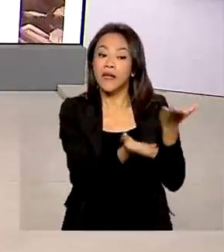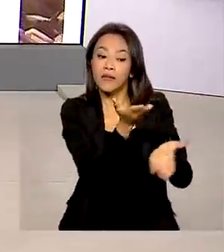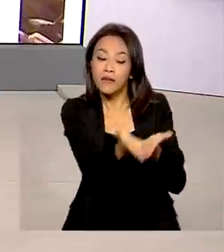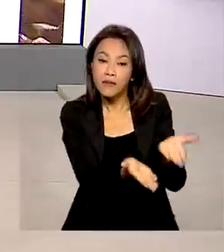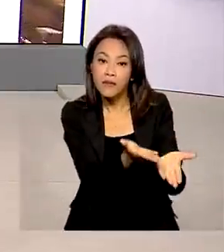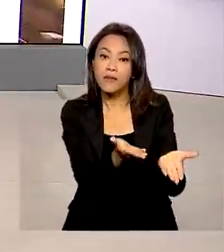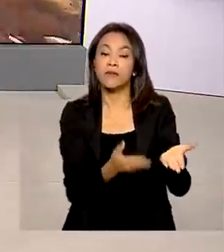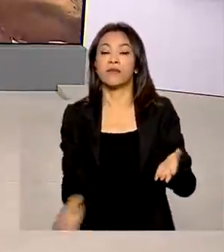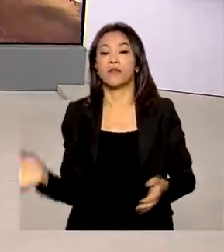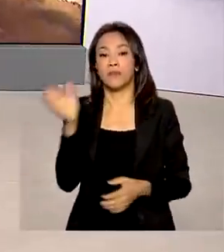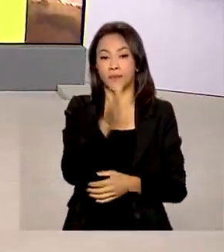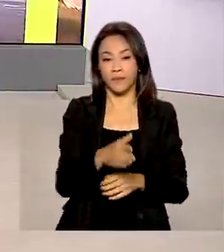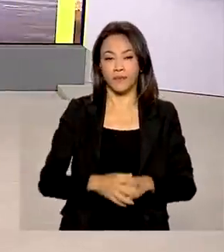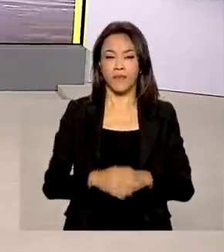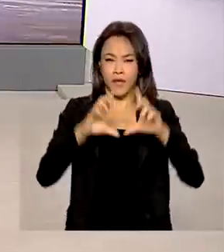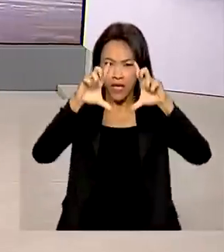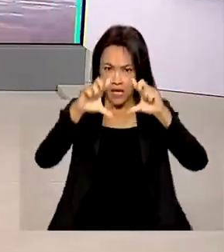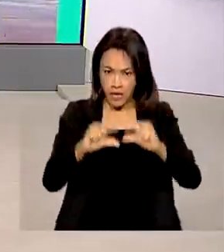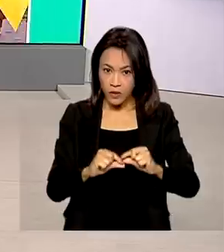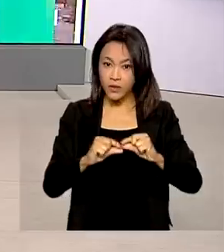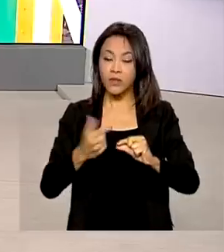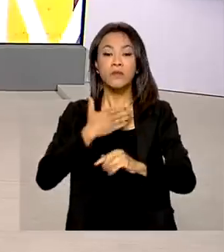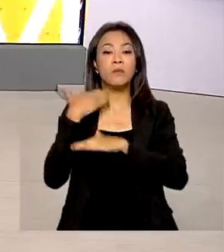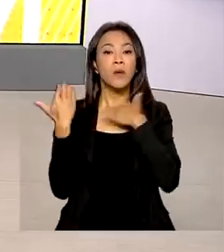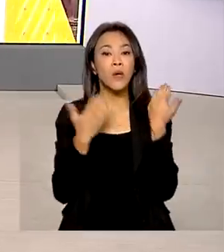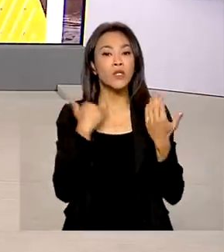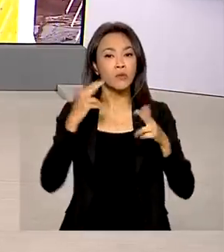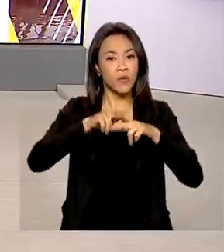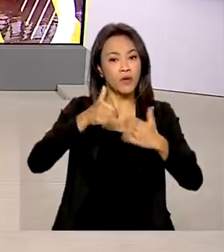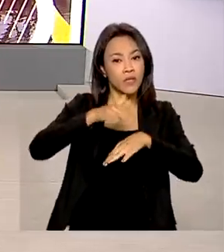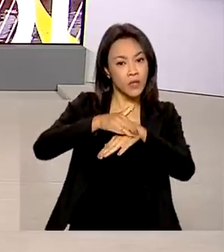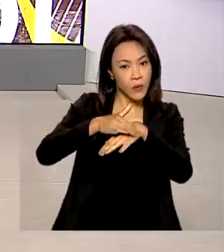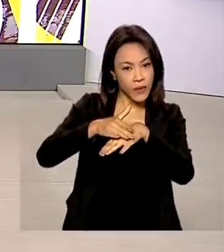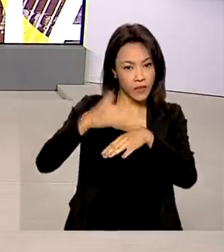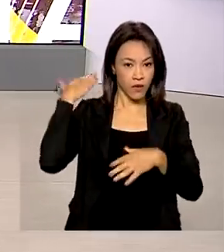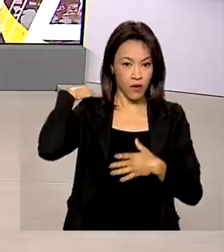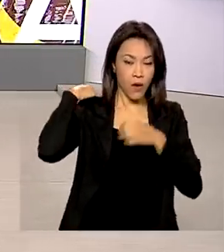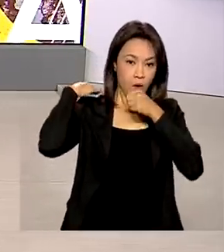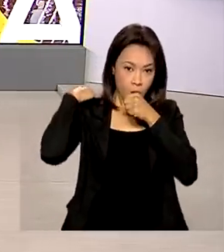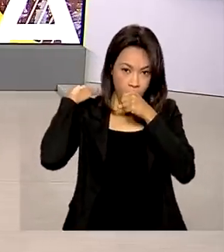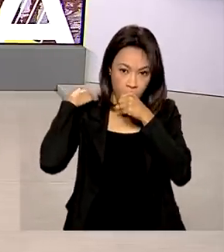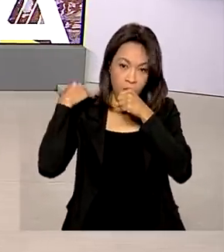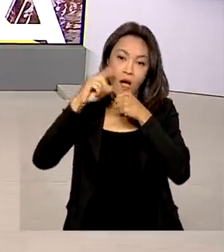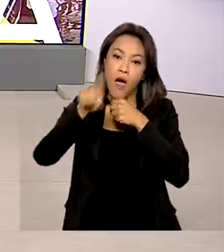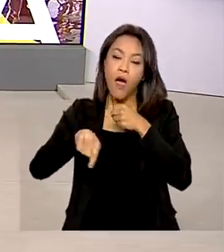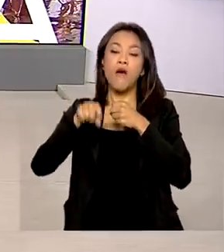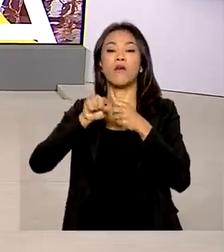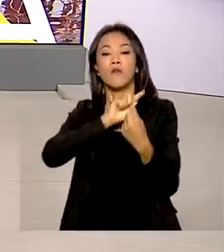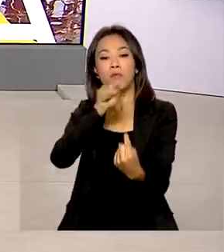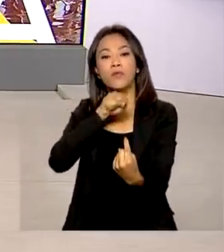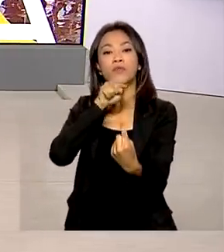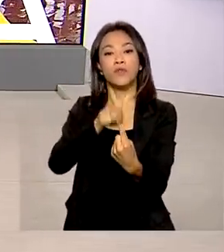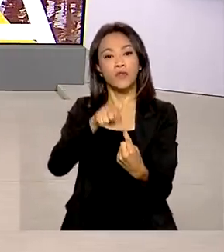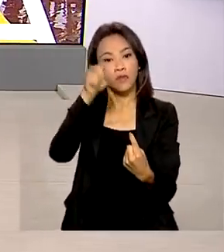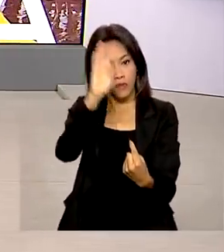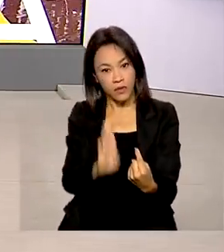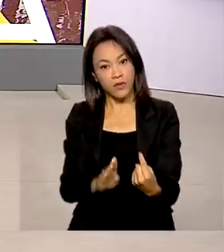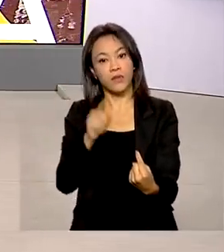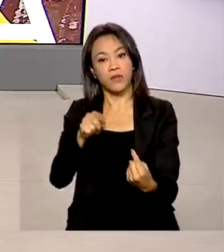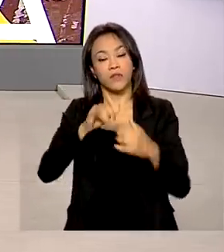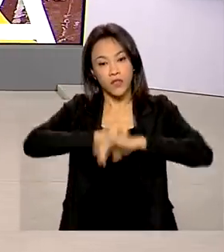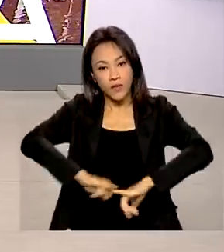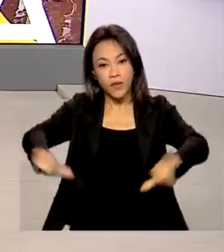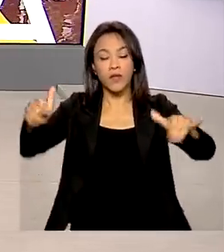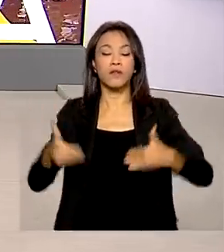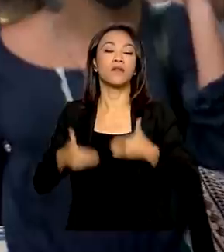Reduzir o número de casos e de mortes pela tuberculose no Brasil são as principais metas de um plano nacional lançado pelo